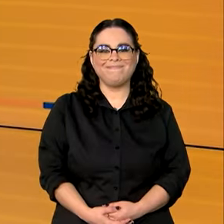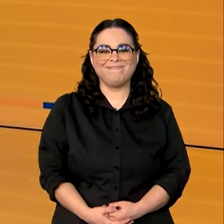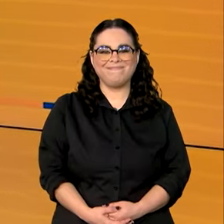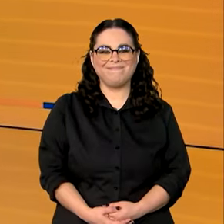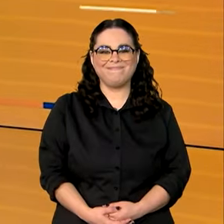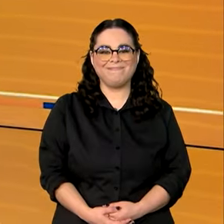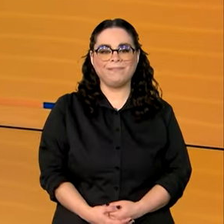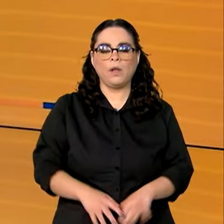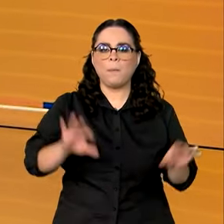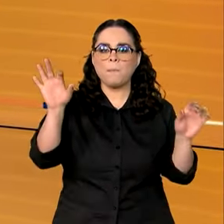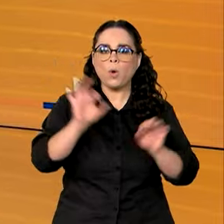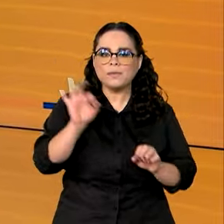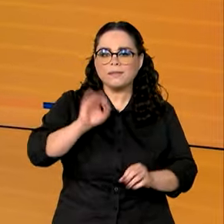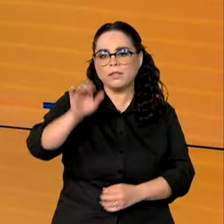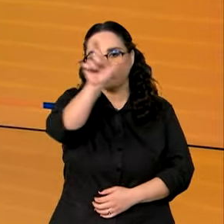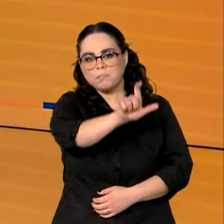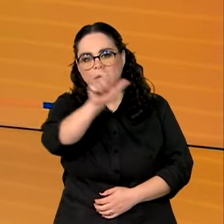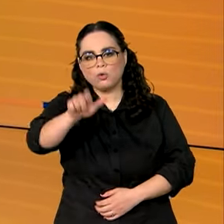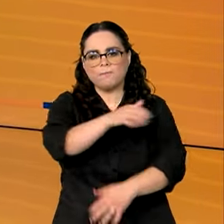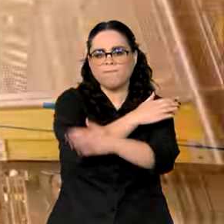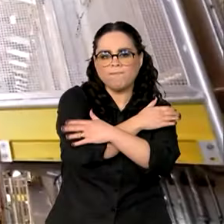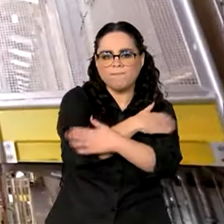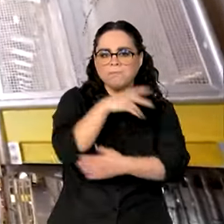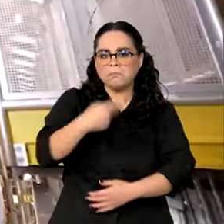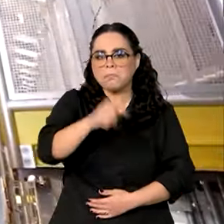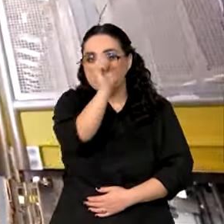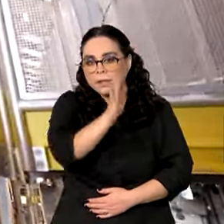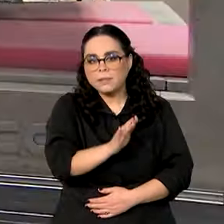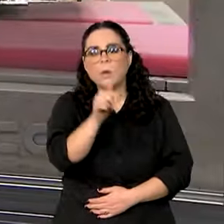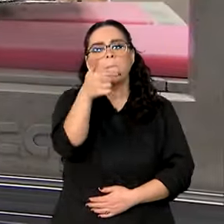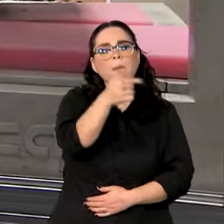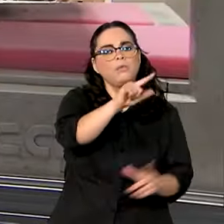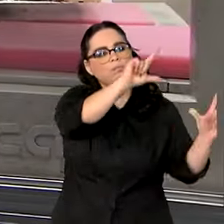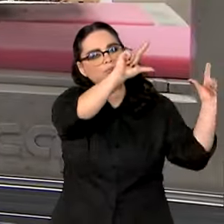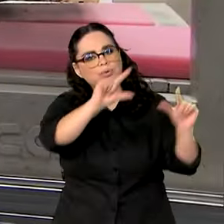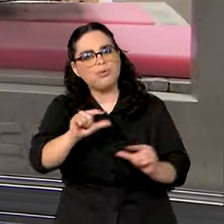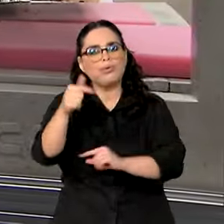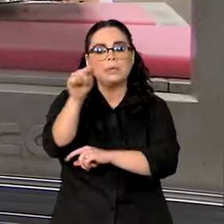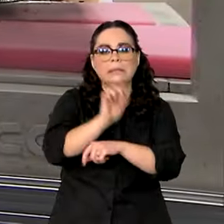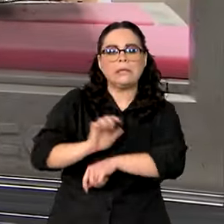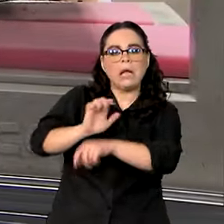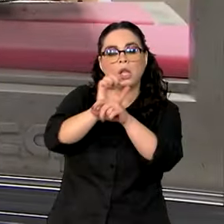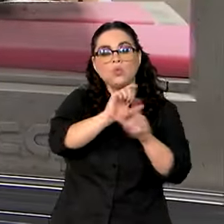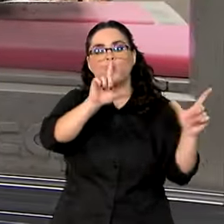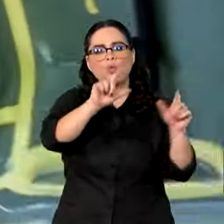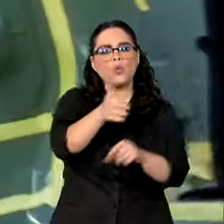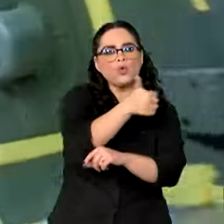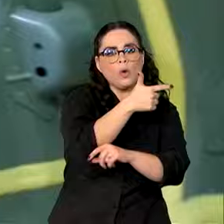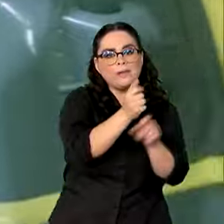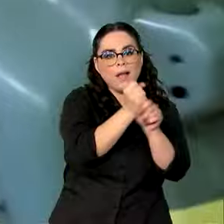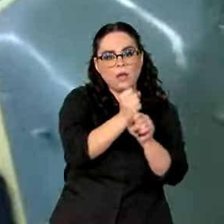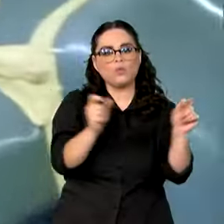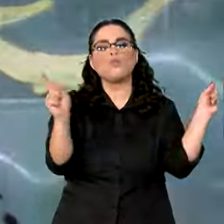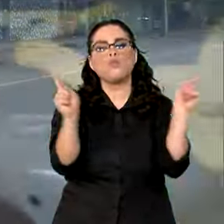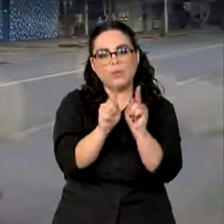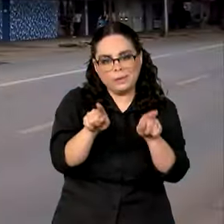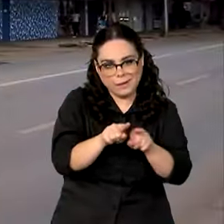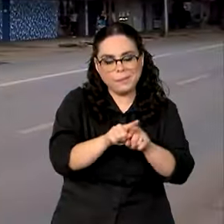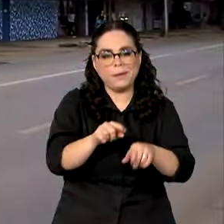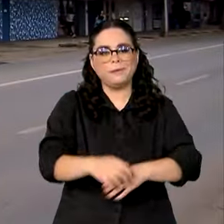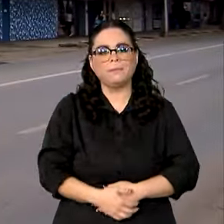A taxa de desemprego no país recua em sete estados e atinge menor valor em 12 anos.